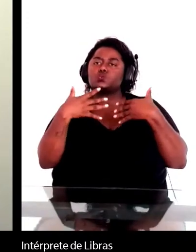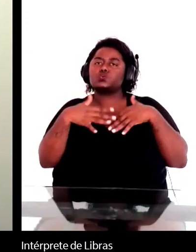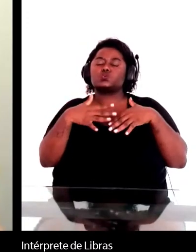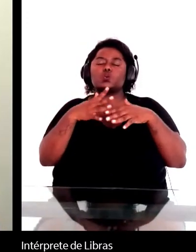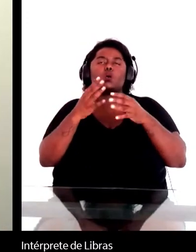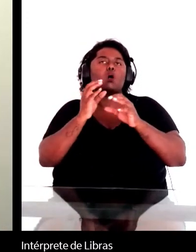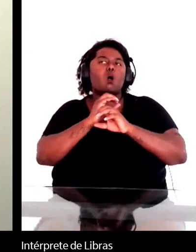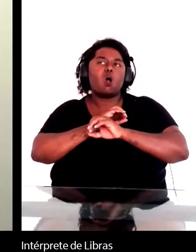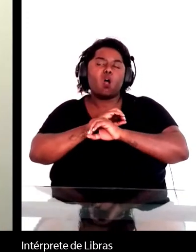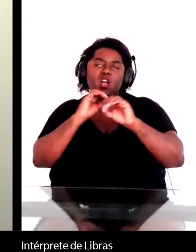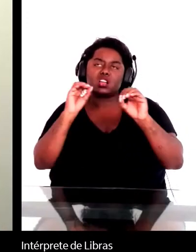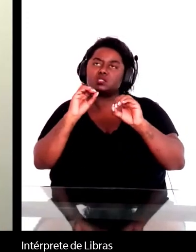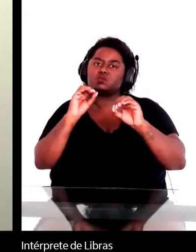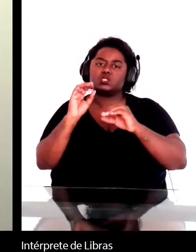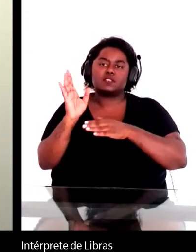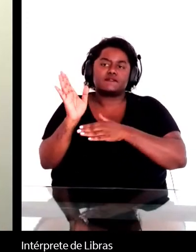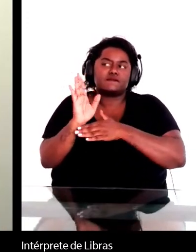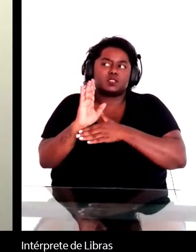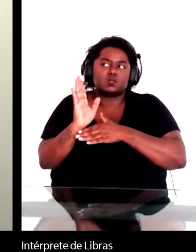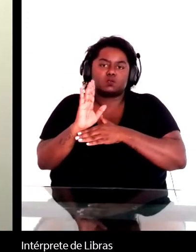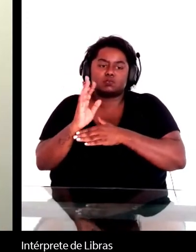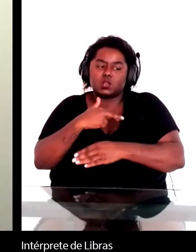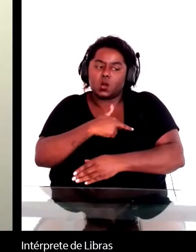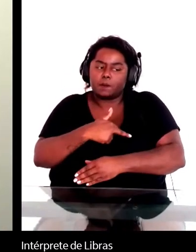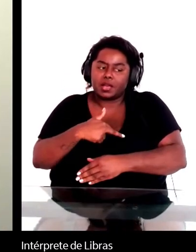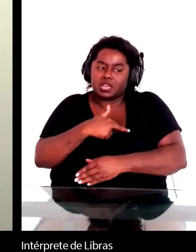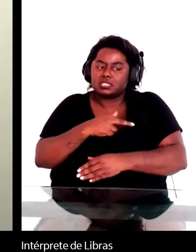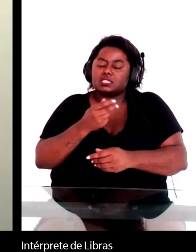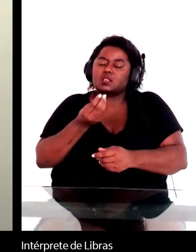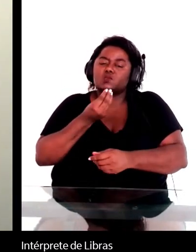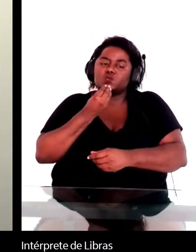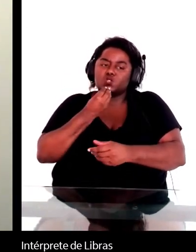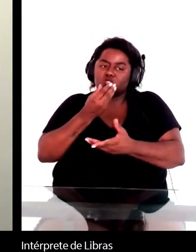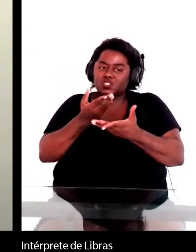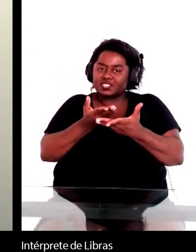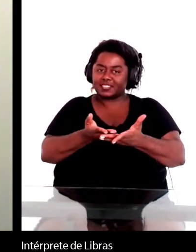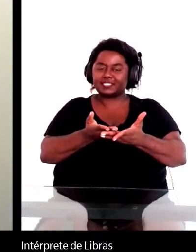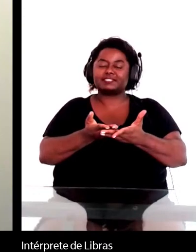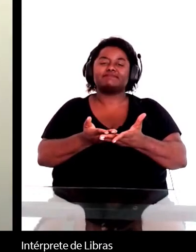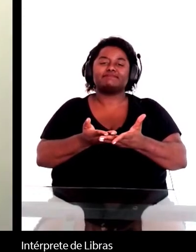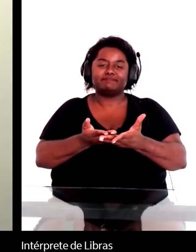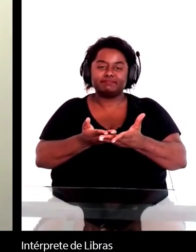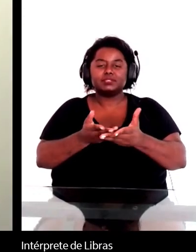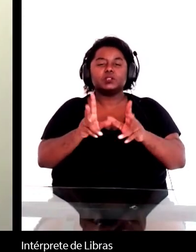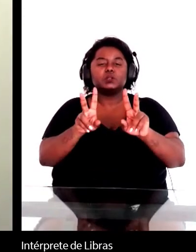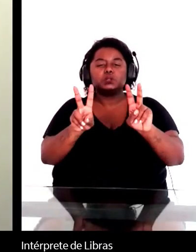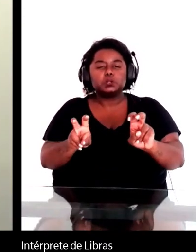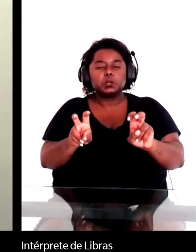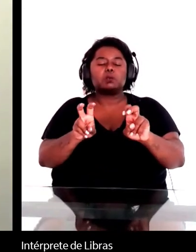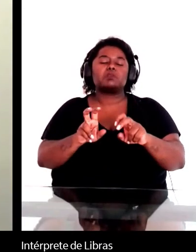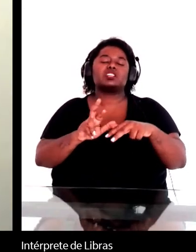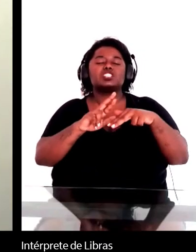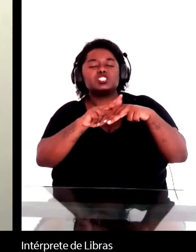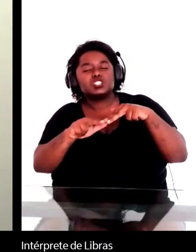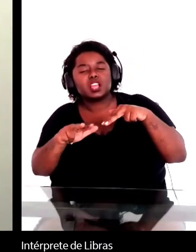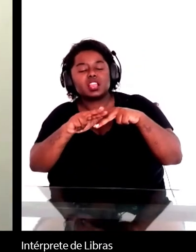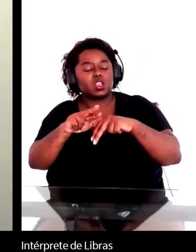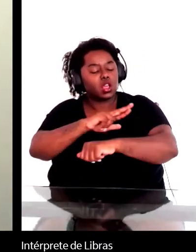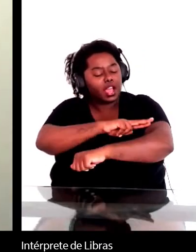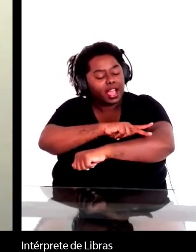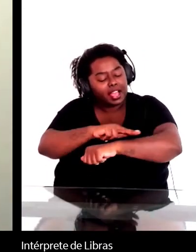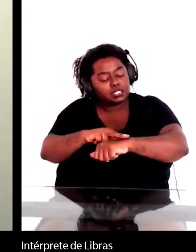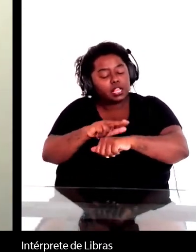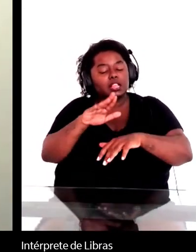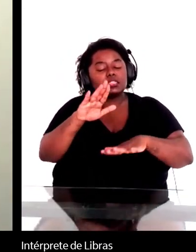filmes, period dramas, eu acho, então essa questão de raça e de gênero, ela talvez seja